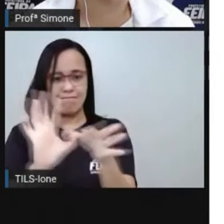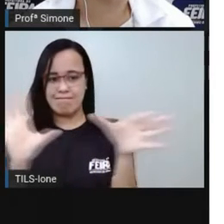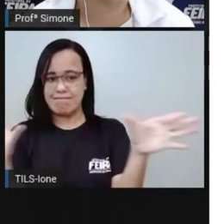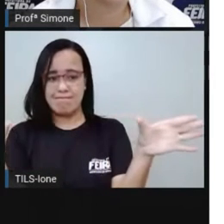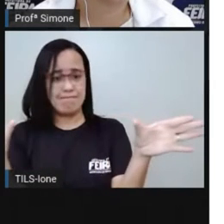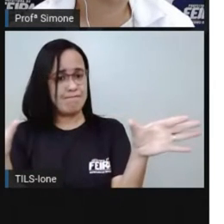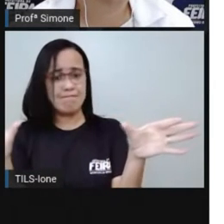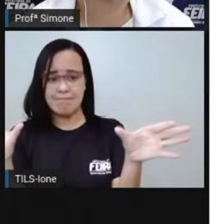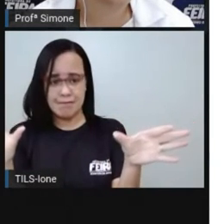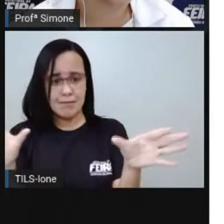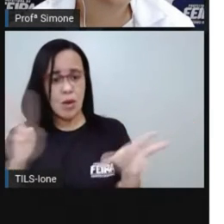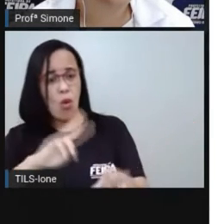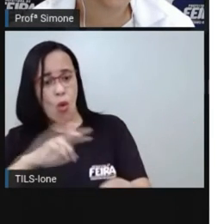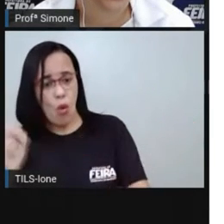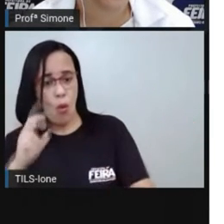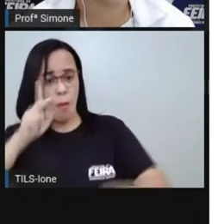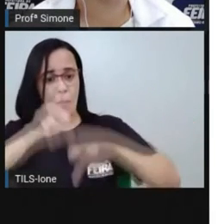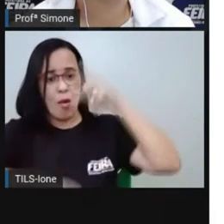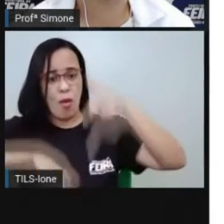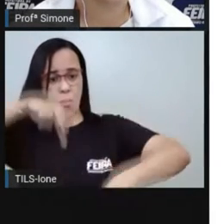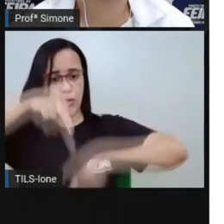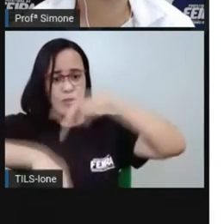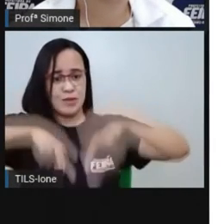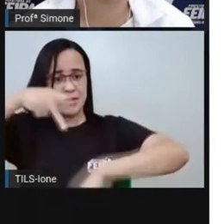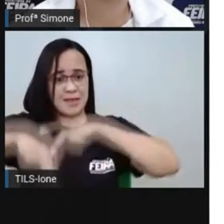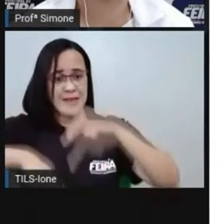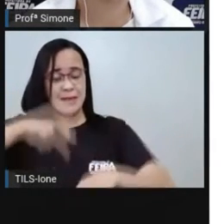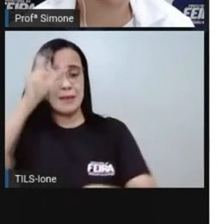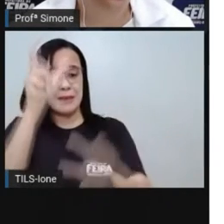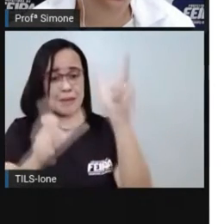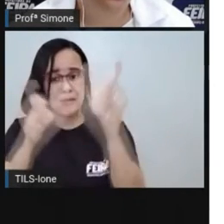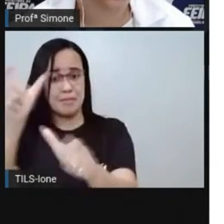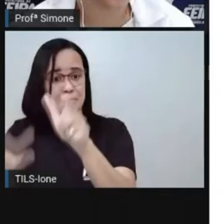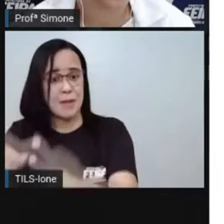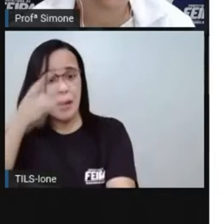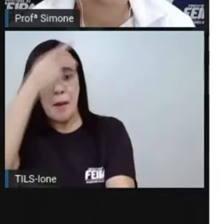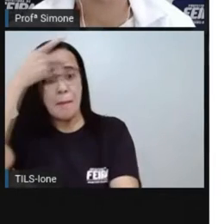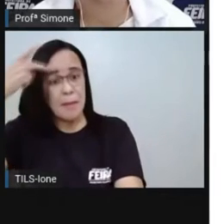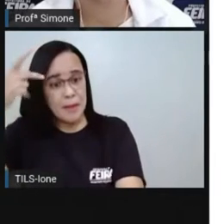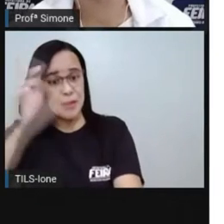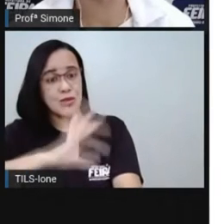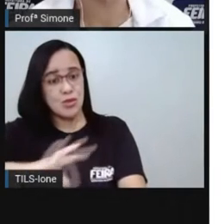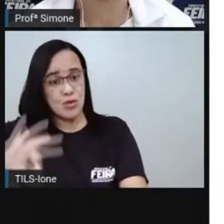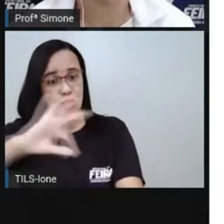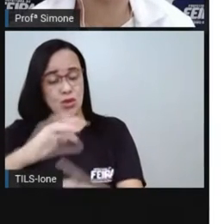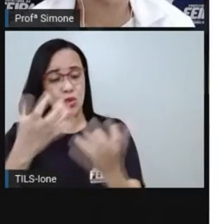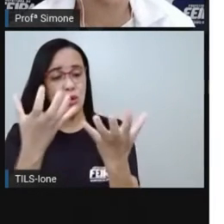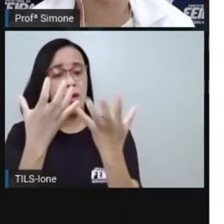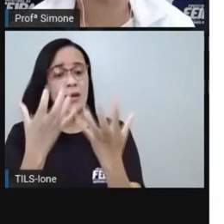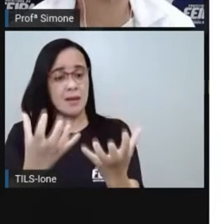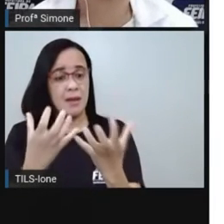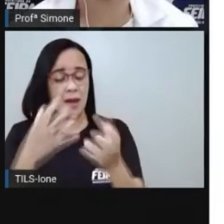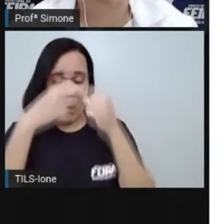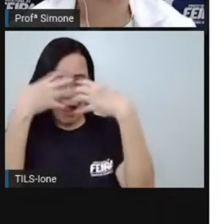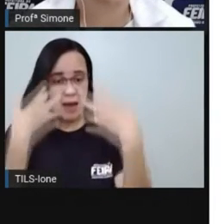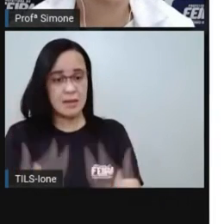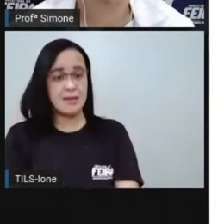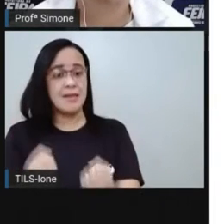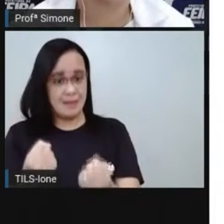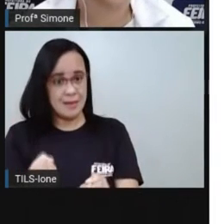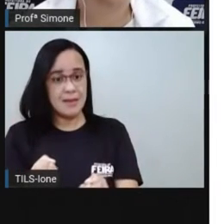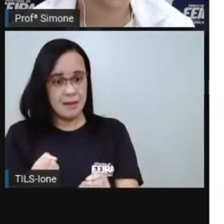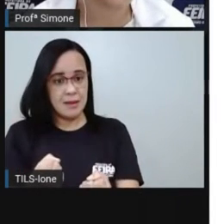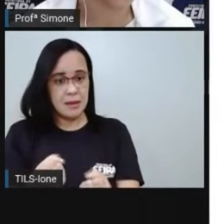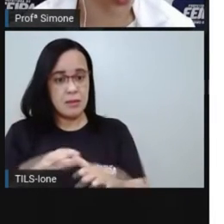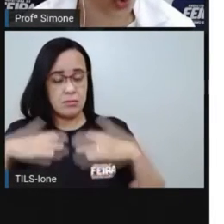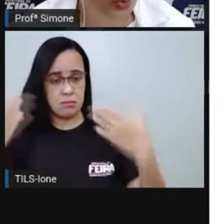regido pelo interesse comum, aquilo que é do interesse de todos. E, numa república, o governo tem